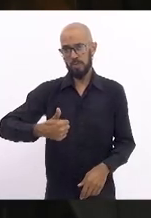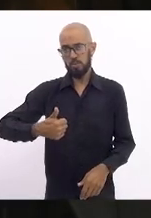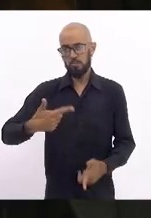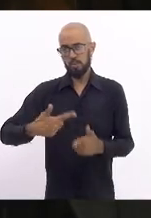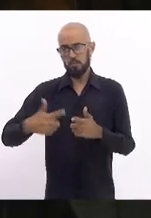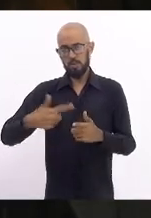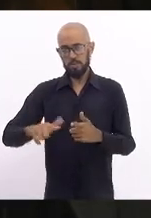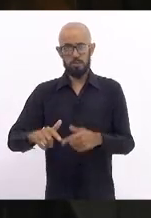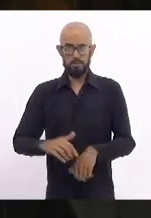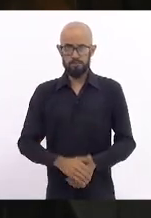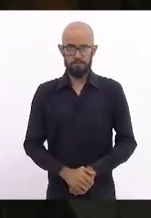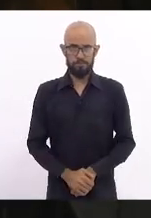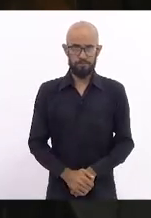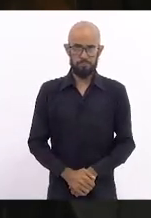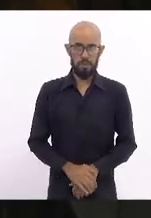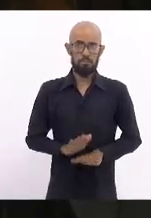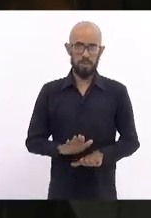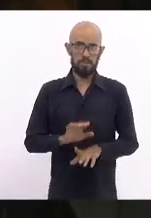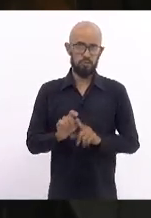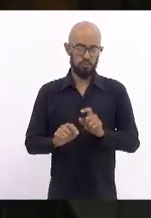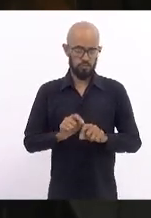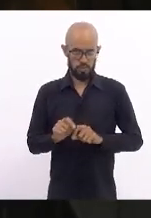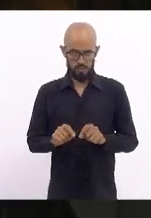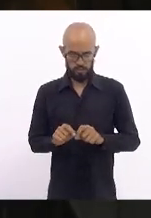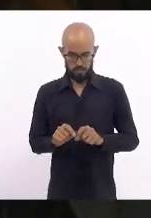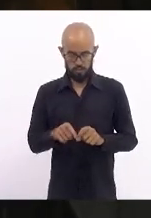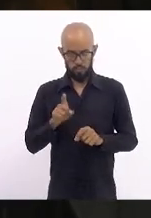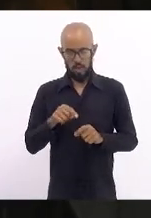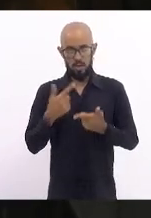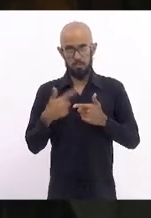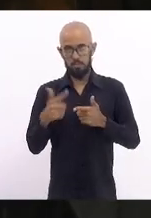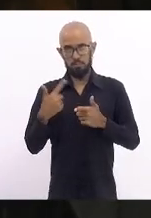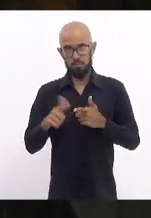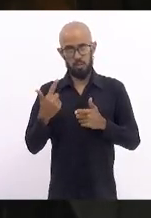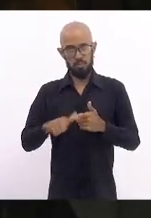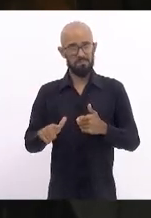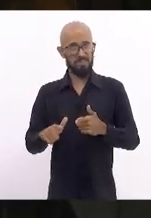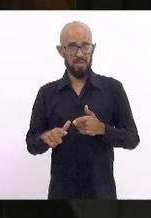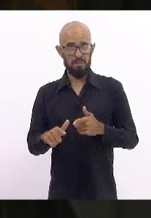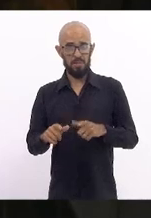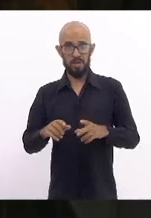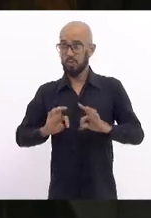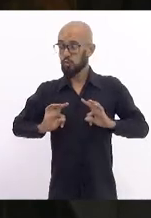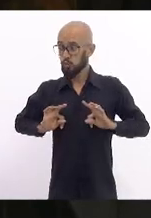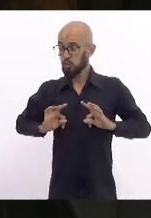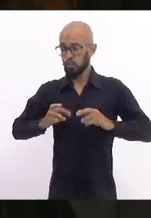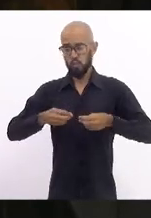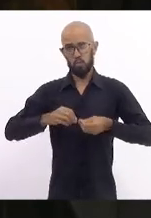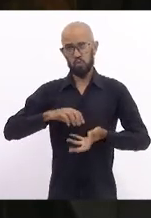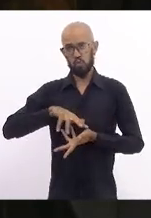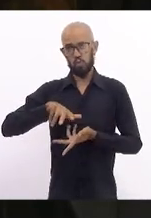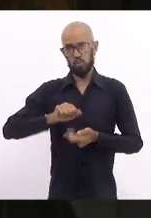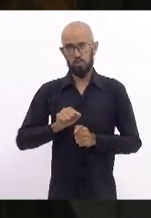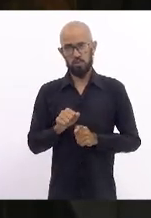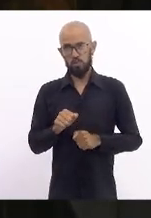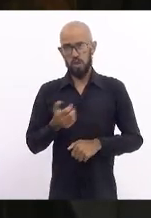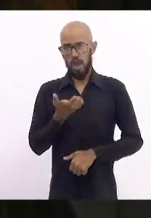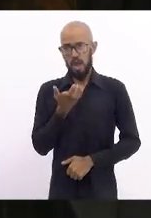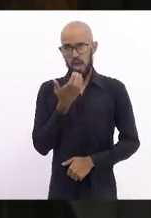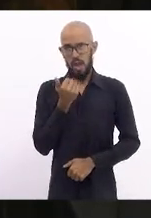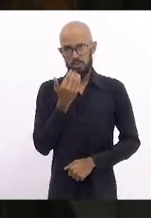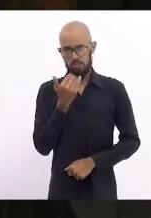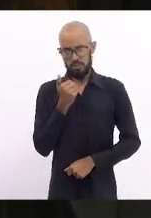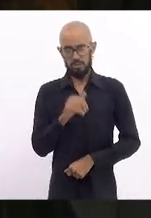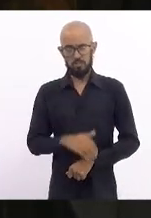Claro, isso é um problema na nossa veia e na veia do mundo. A alimentação.